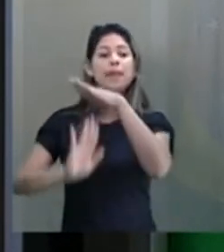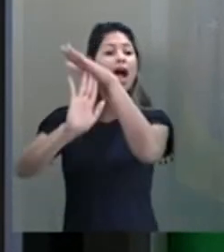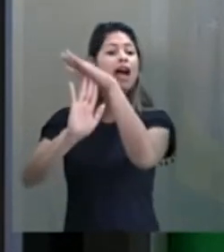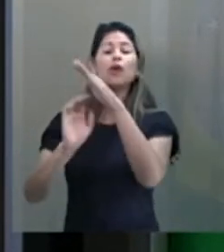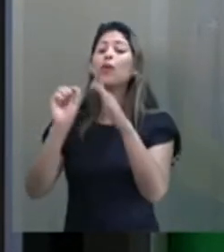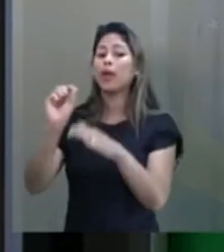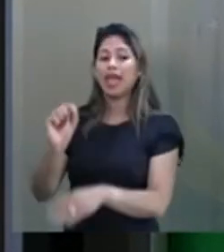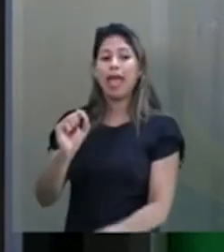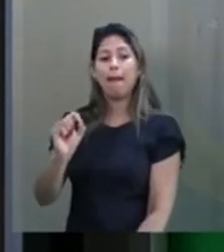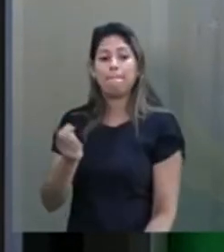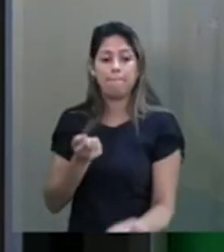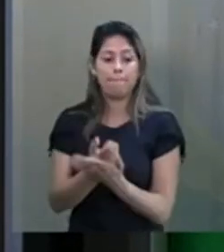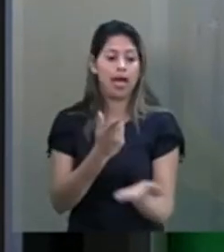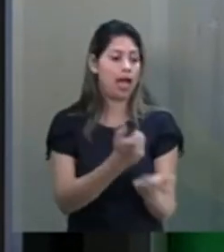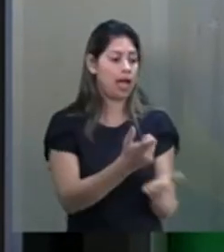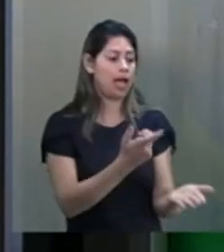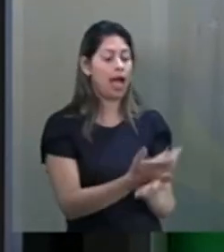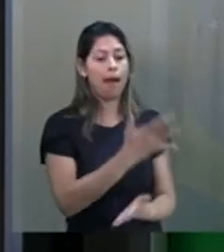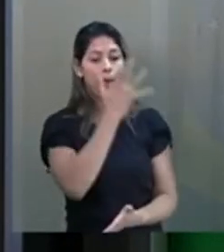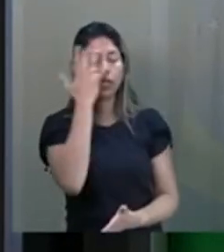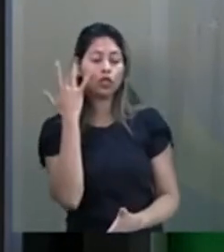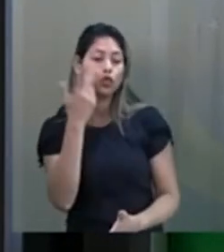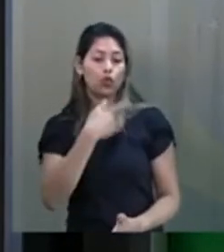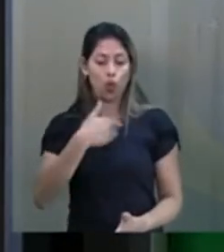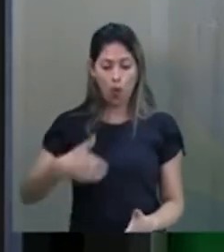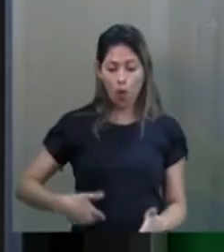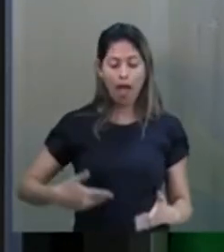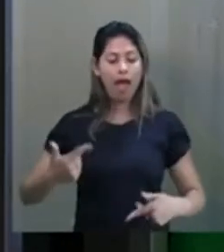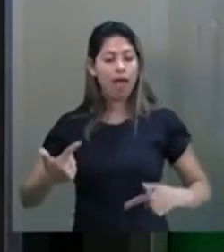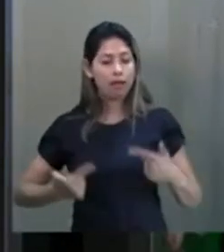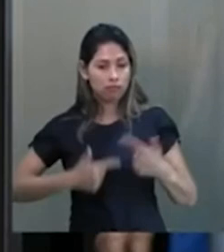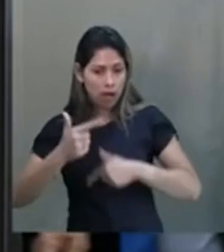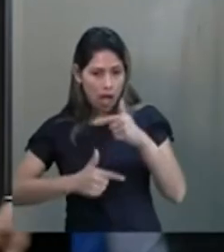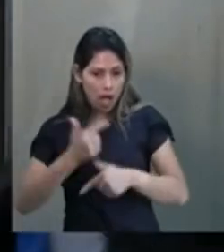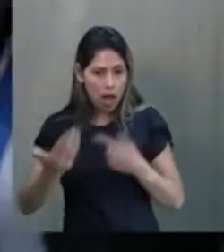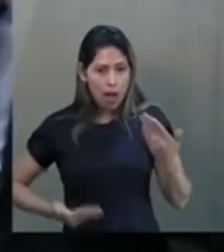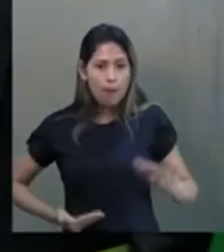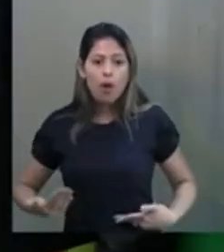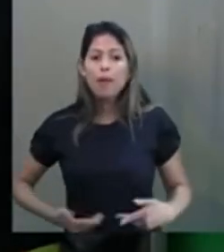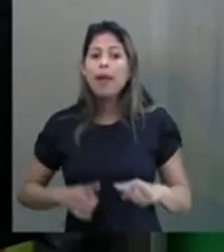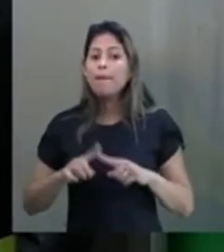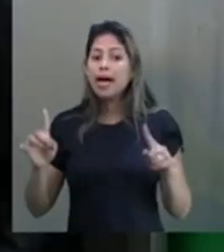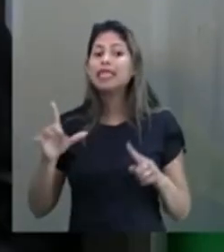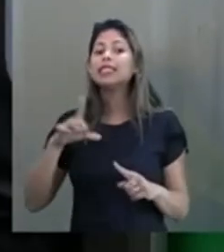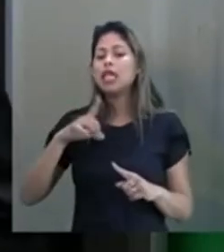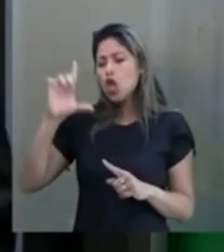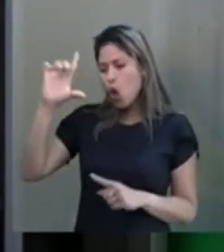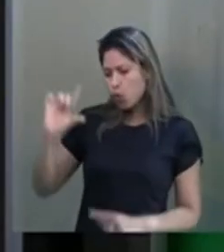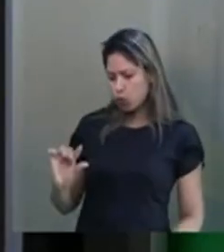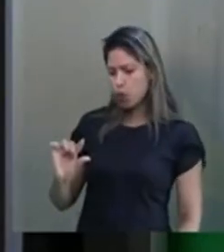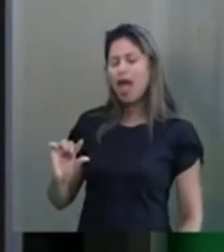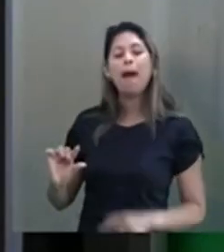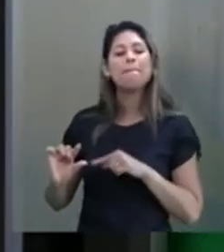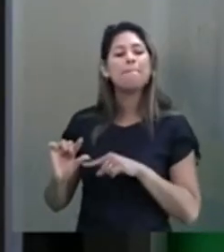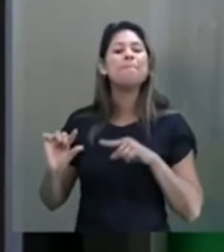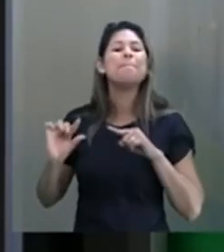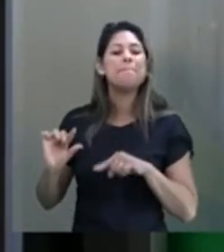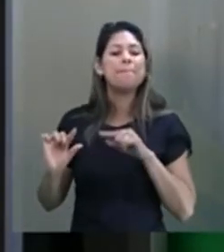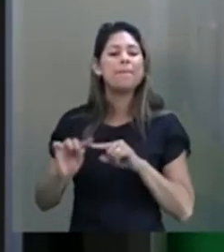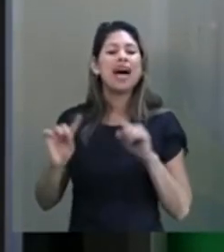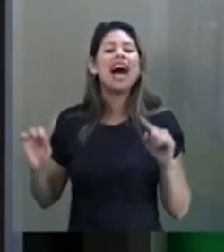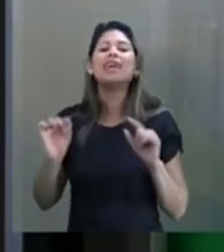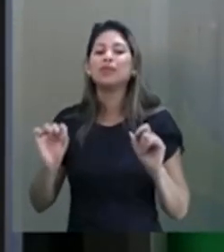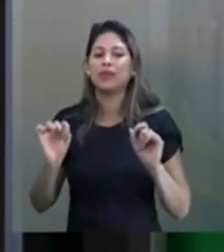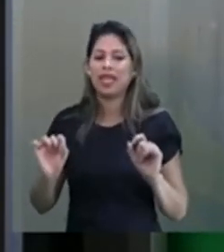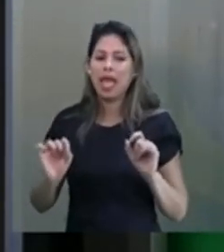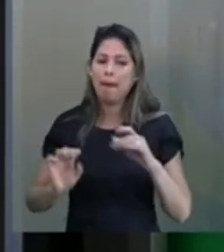E não é por quantidade de funcionário não. Em relação a países desenvolvidos, nós temos poucos funcionários públicos. Só que aqueles